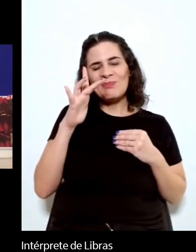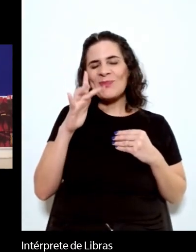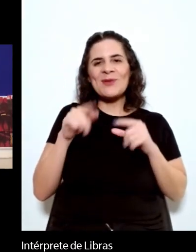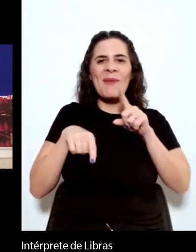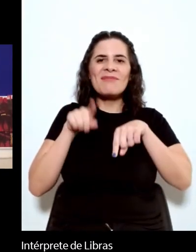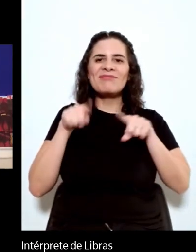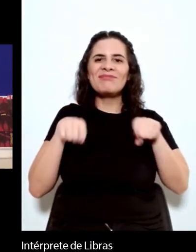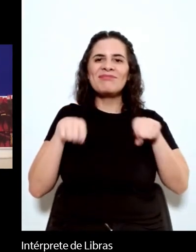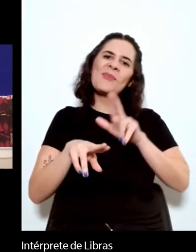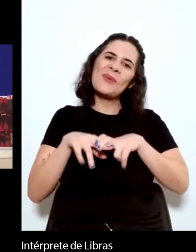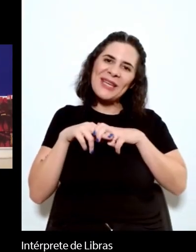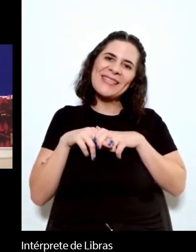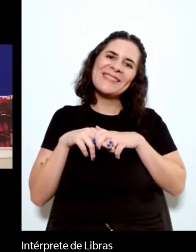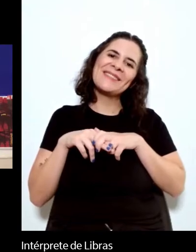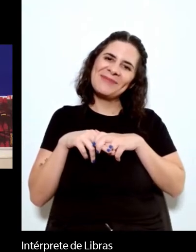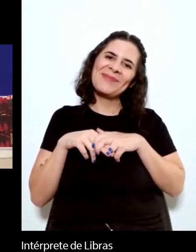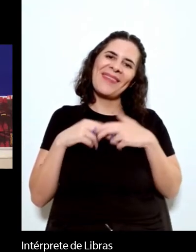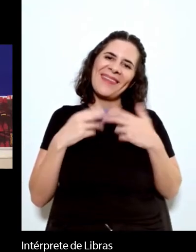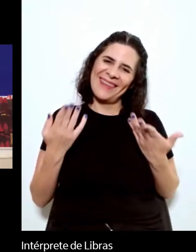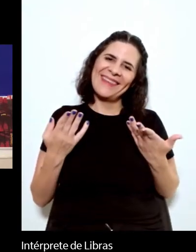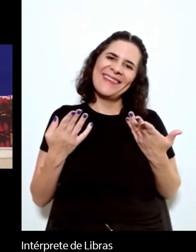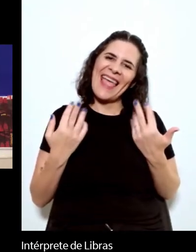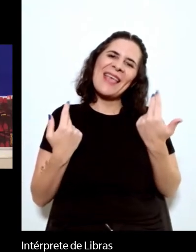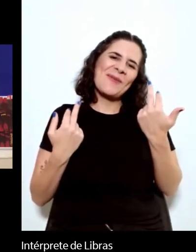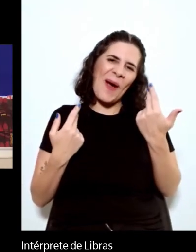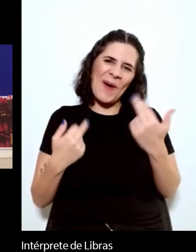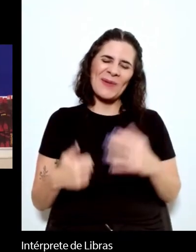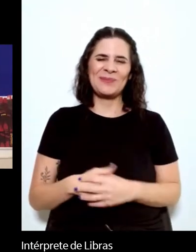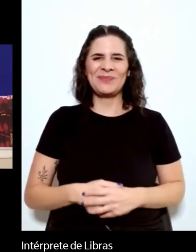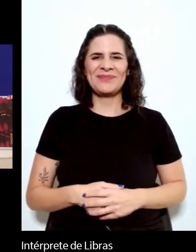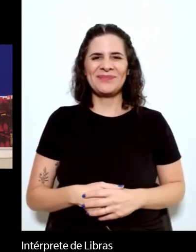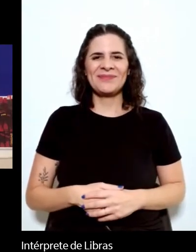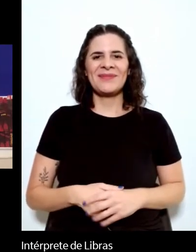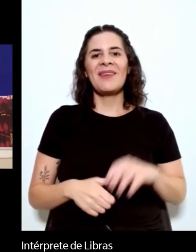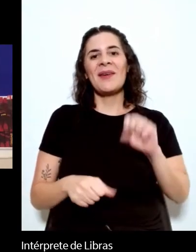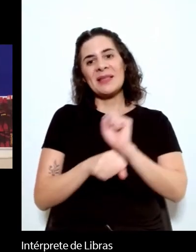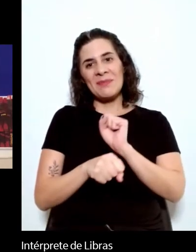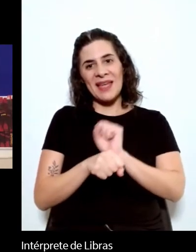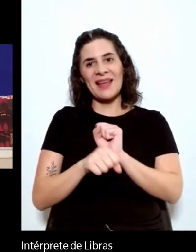enquanto a Ana Cláudia não retorna vejam se ela retornou